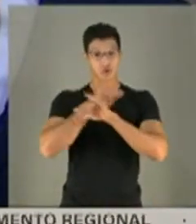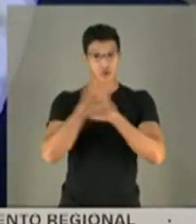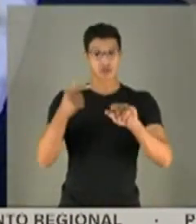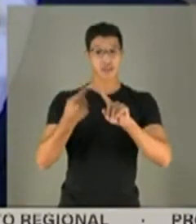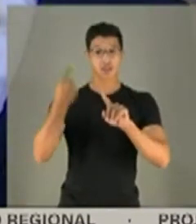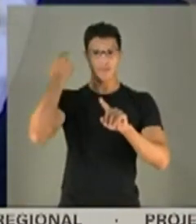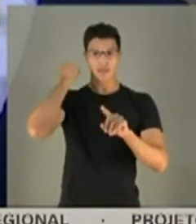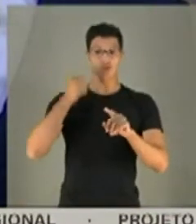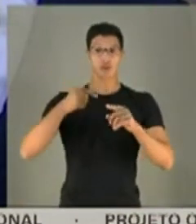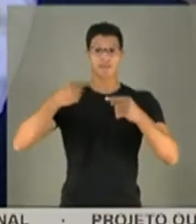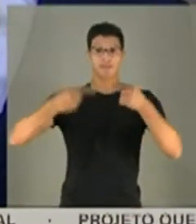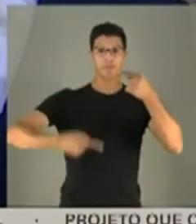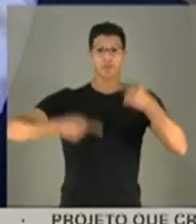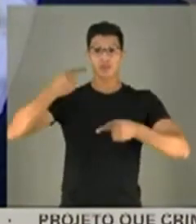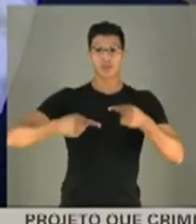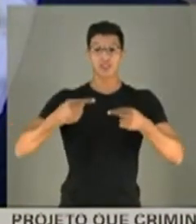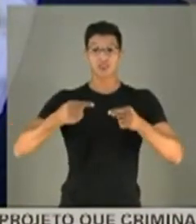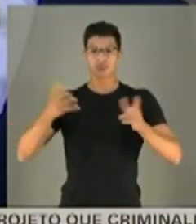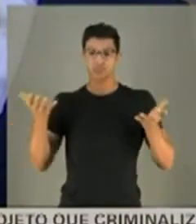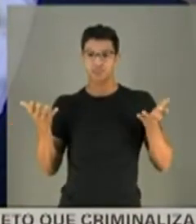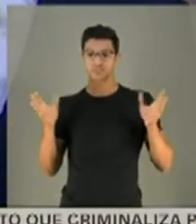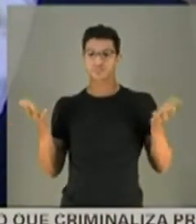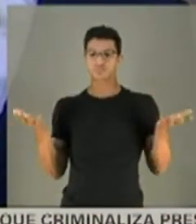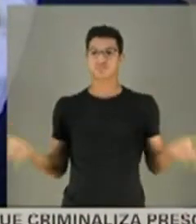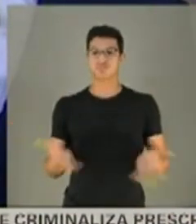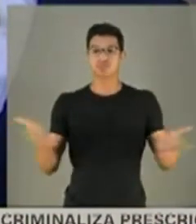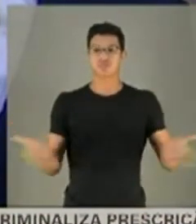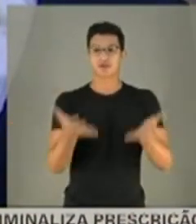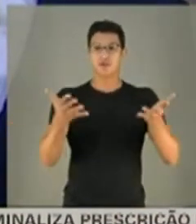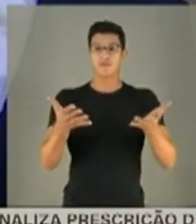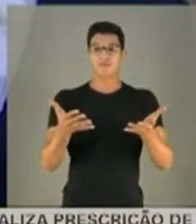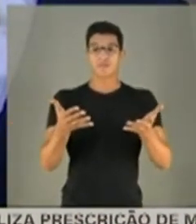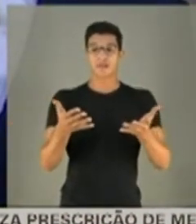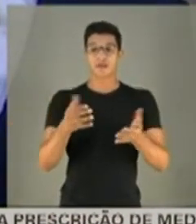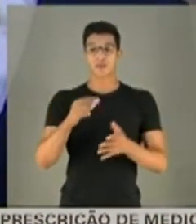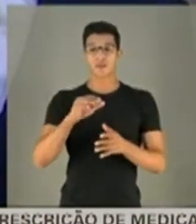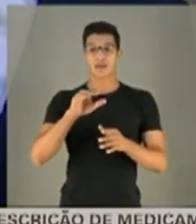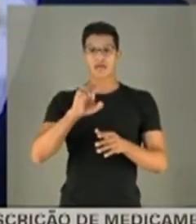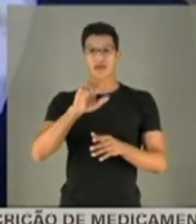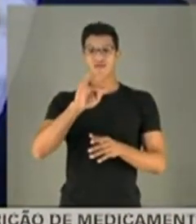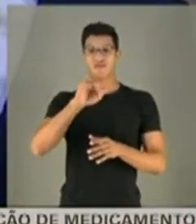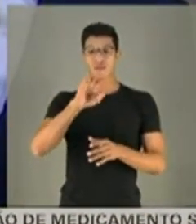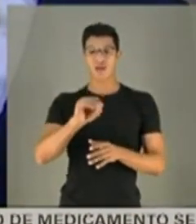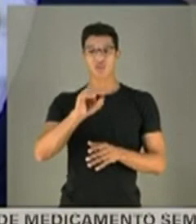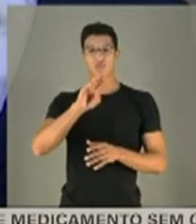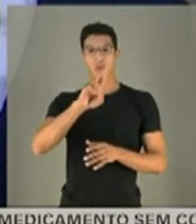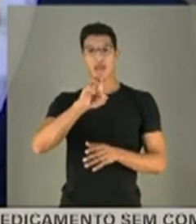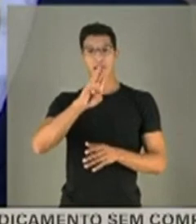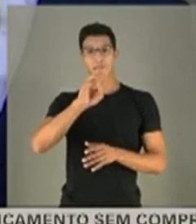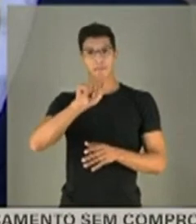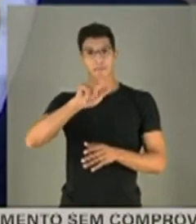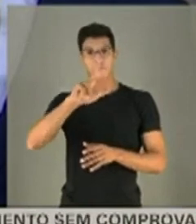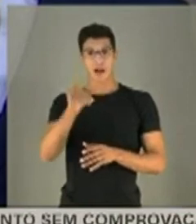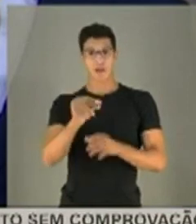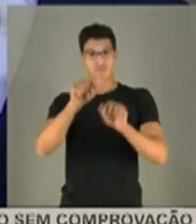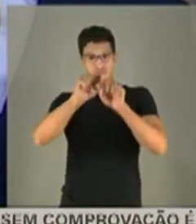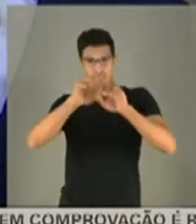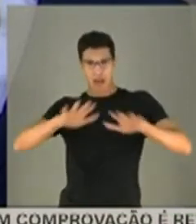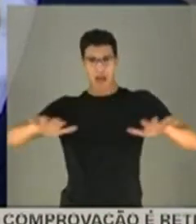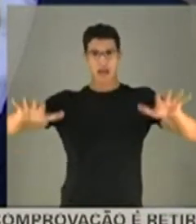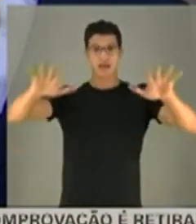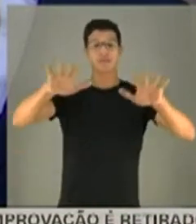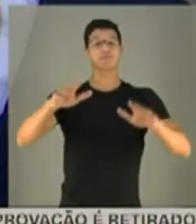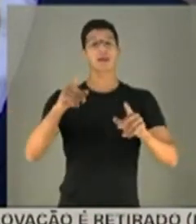você induzir imunidade através do efeito rebanho, ela é extremamente perigosa. Para grandes